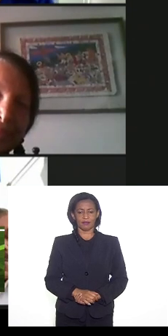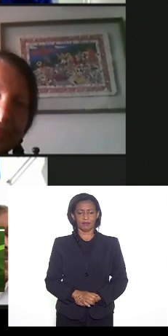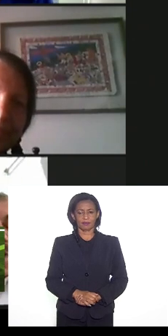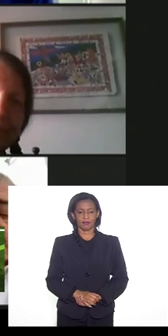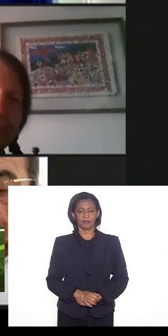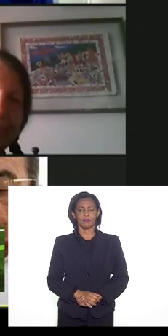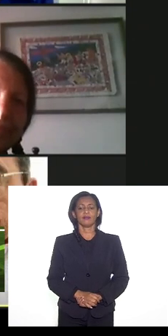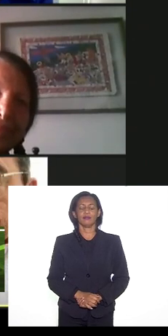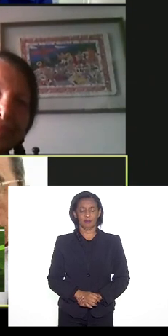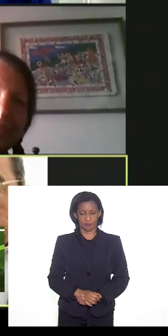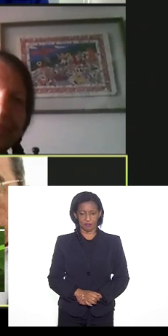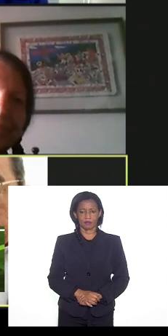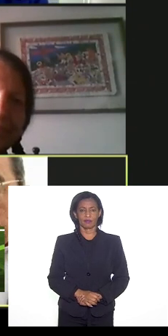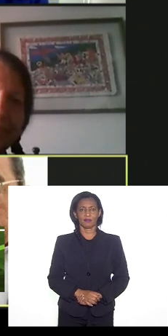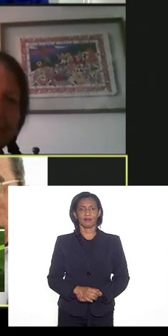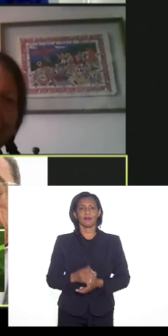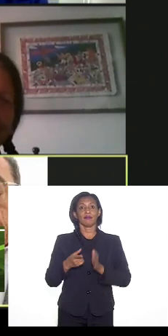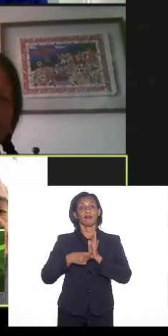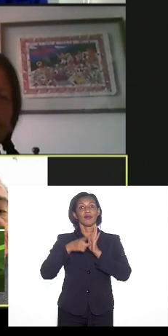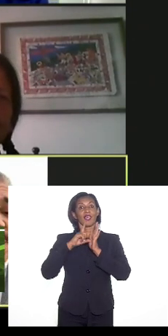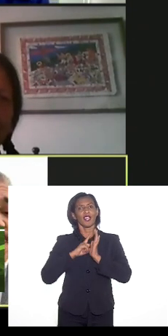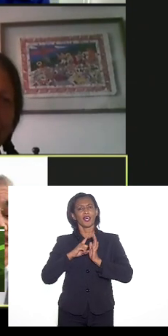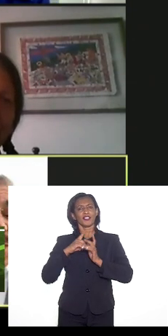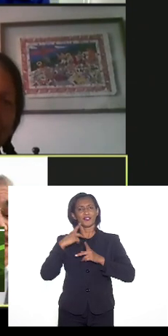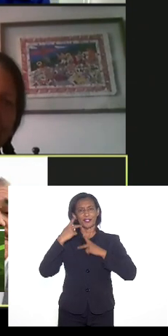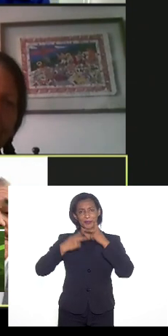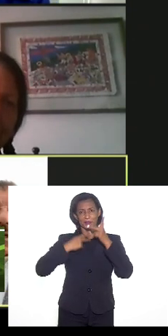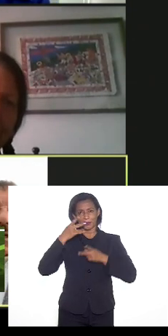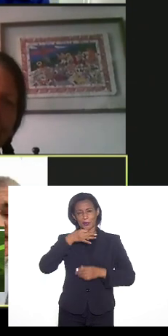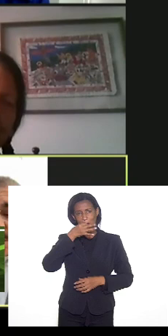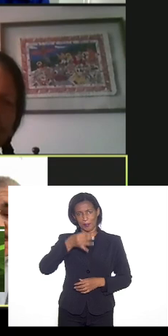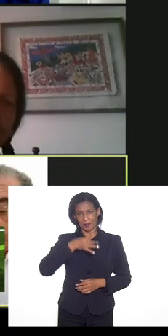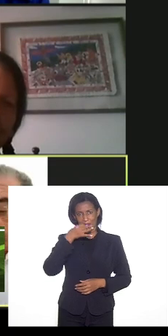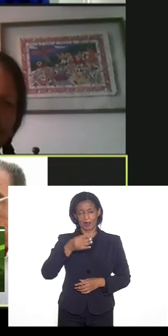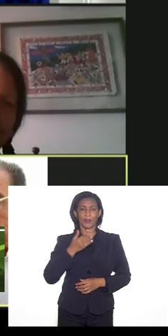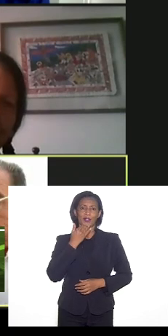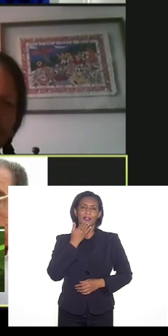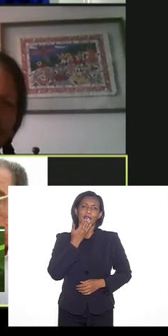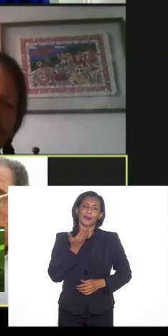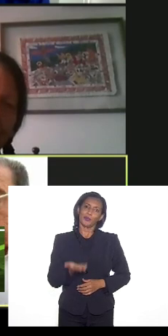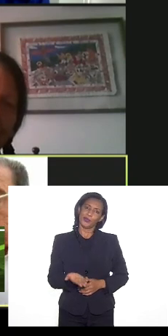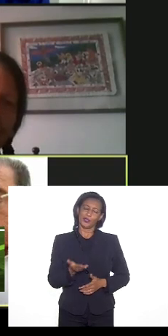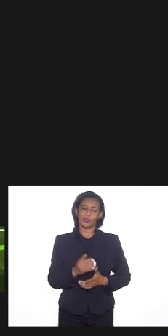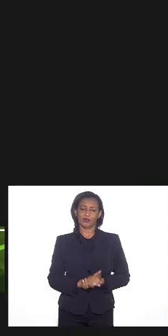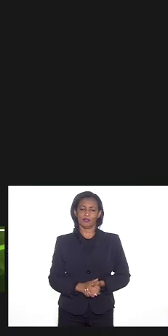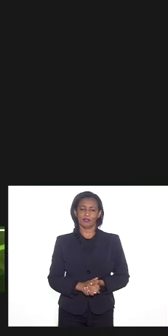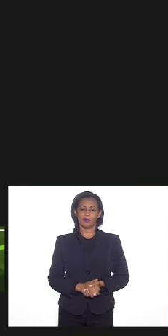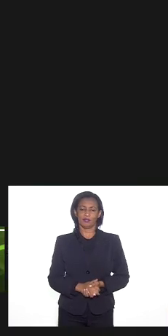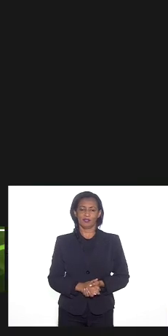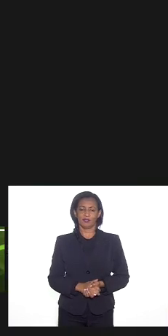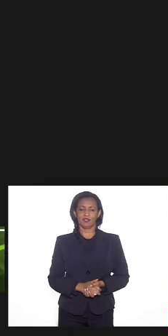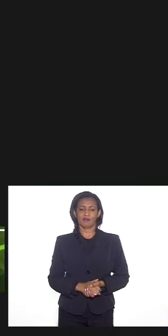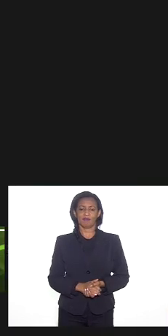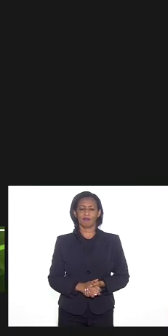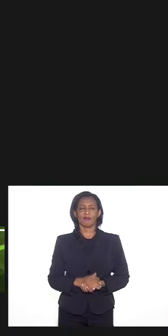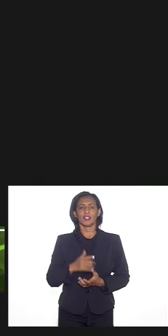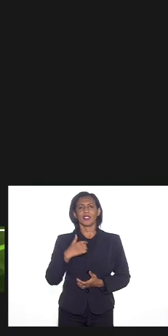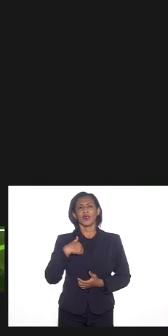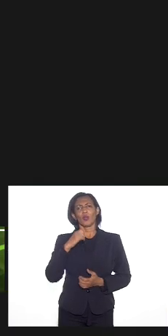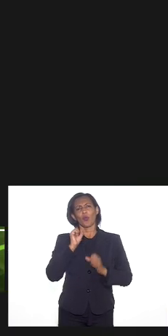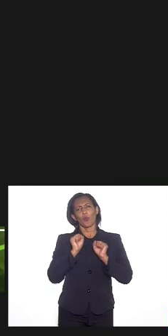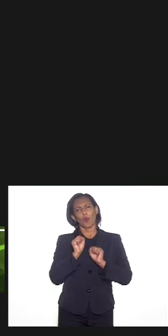pronto está som antes de fazer minhas considerações eu queria pedir aí se eu posso fazer uma